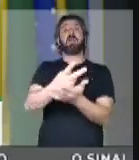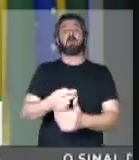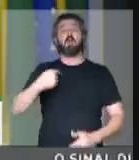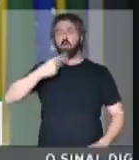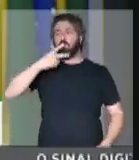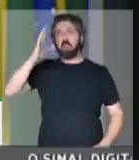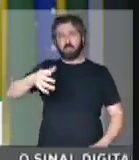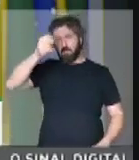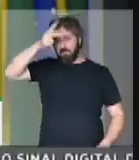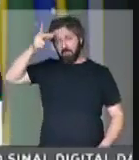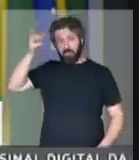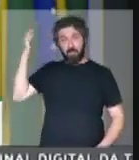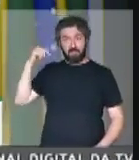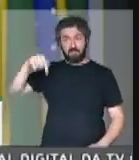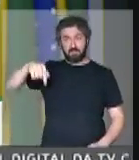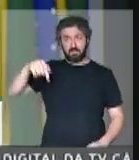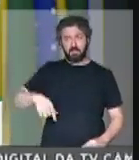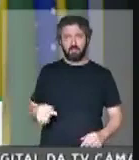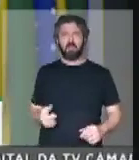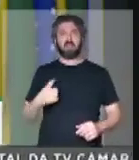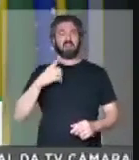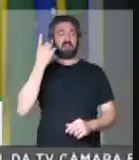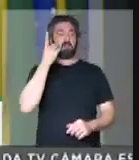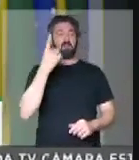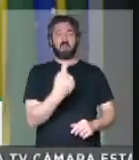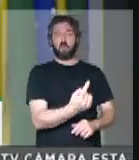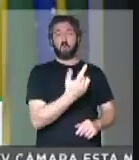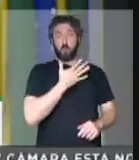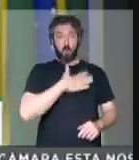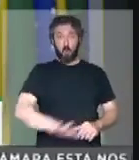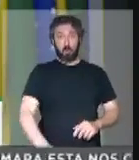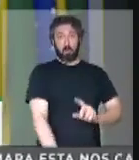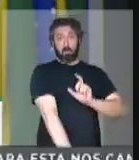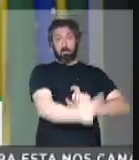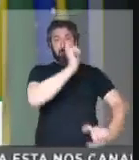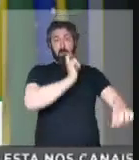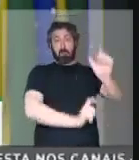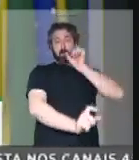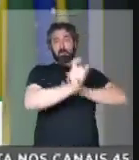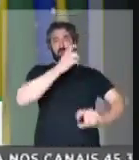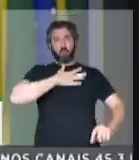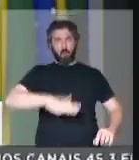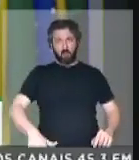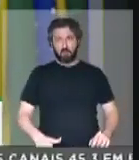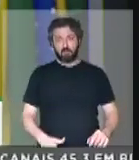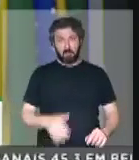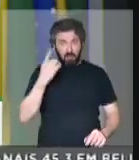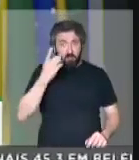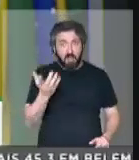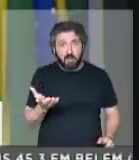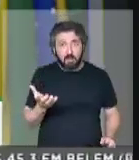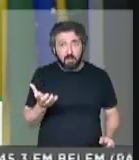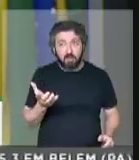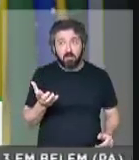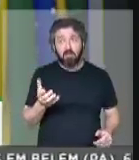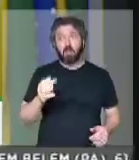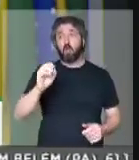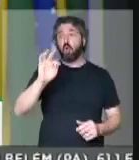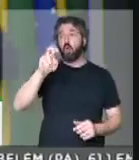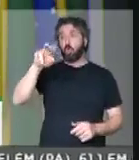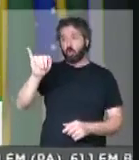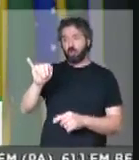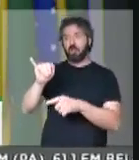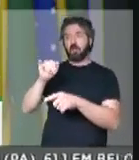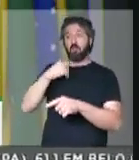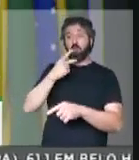Esses dias eu falei do prefeito aqui, teve um deputado que não gostou, não gostou, seu deputado. Ô Tony de